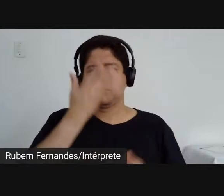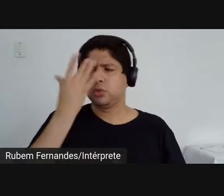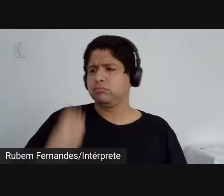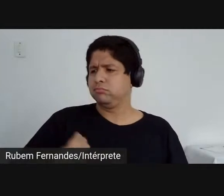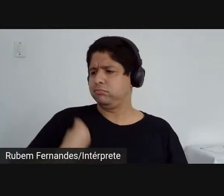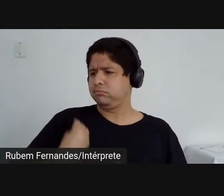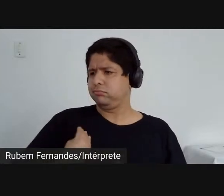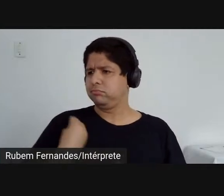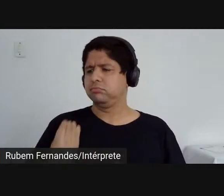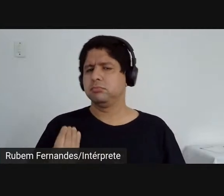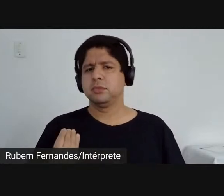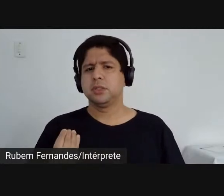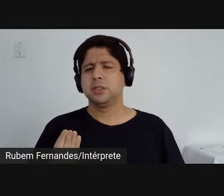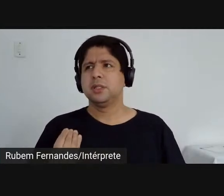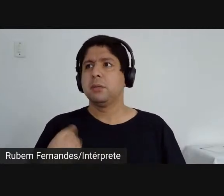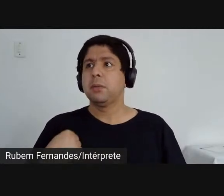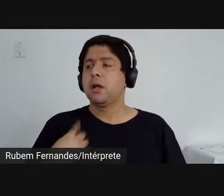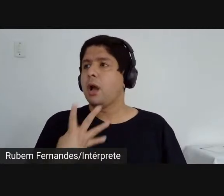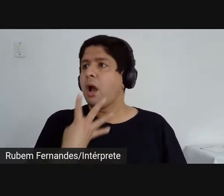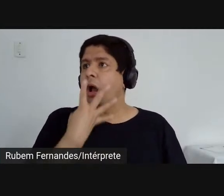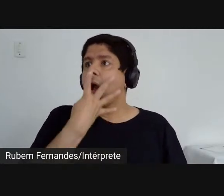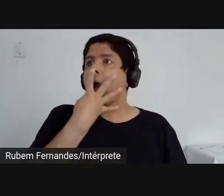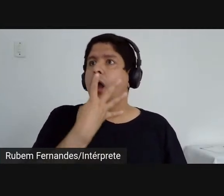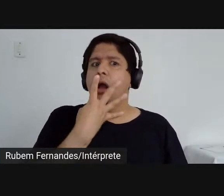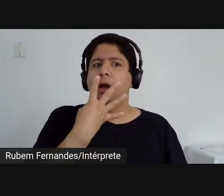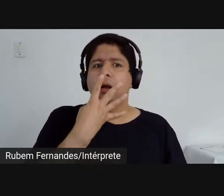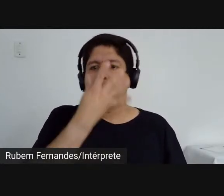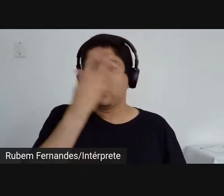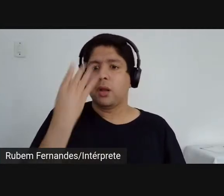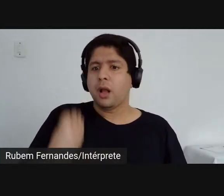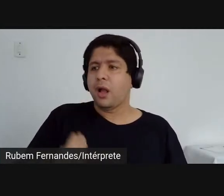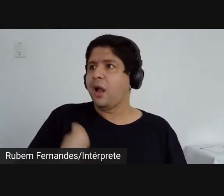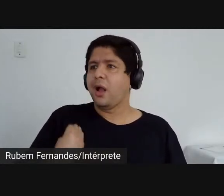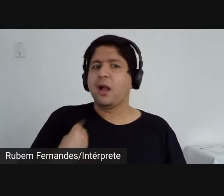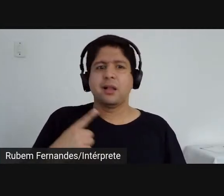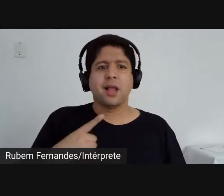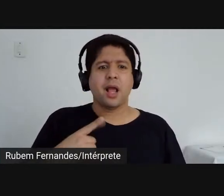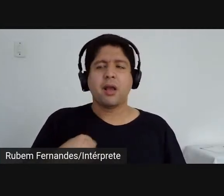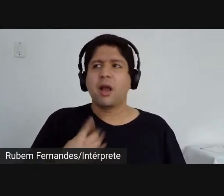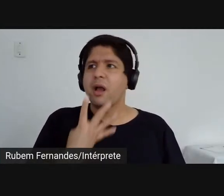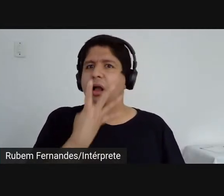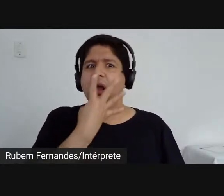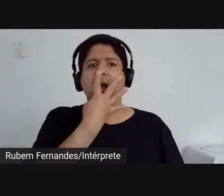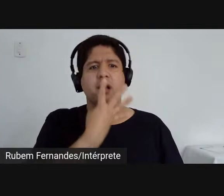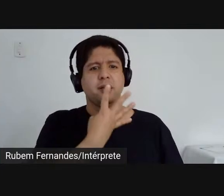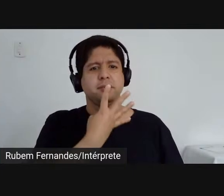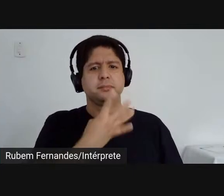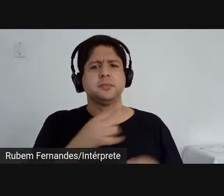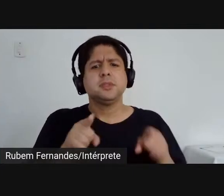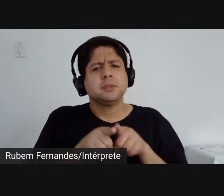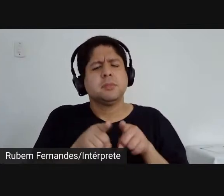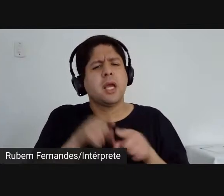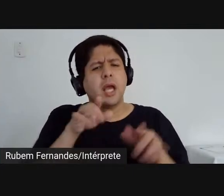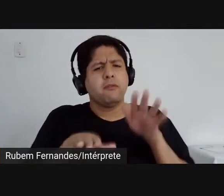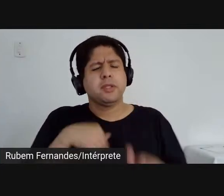fascinada, assim, sobre a forma que as pessoas existem. E sempre me pareceu muito estranho